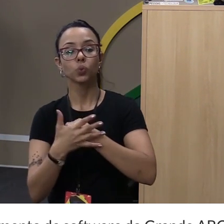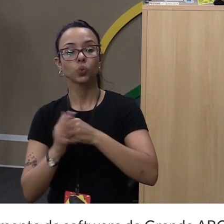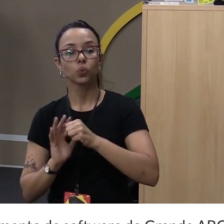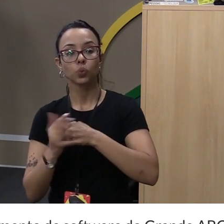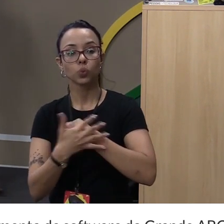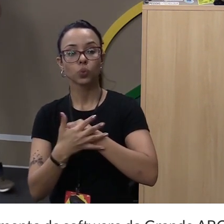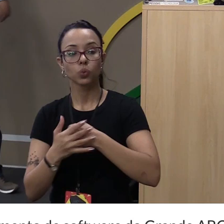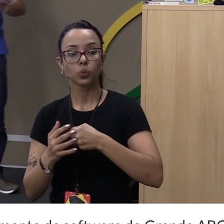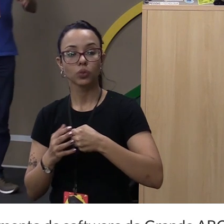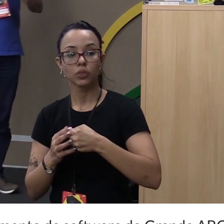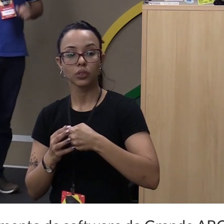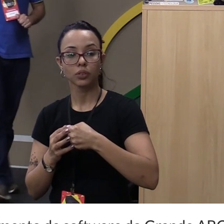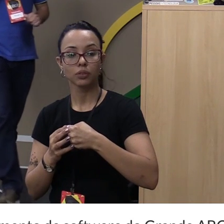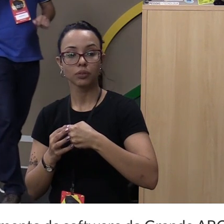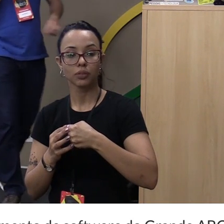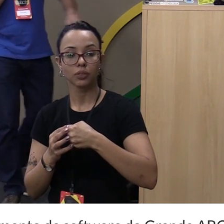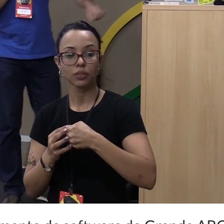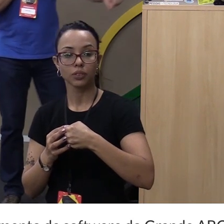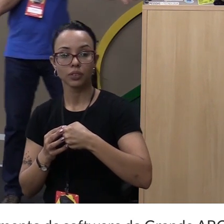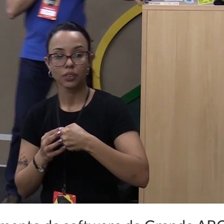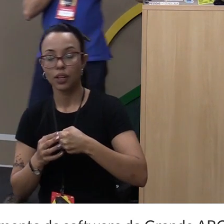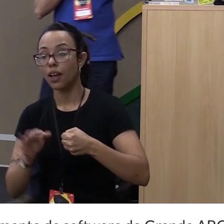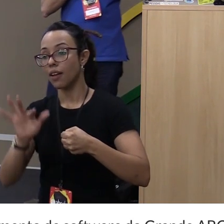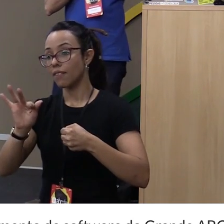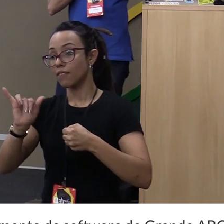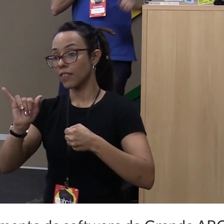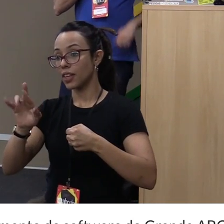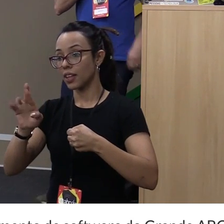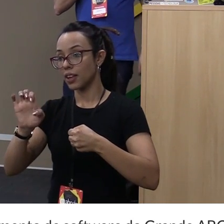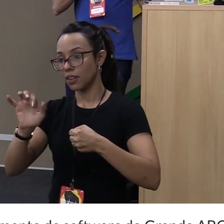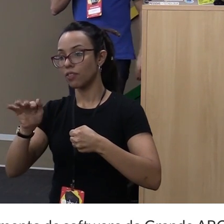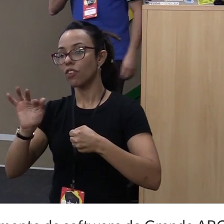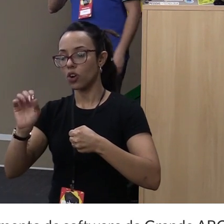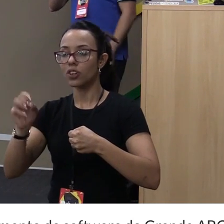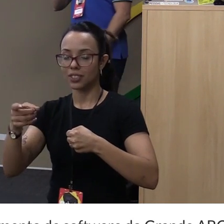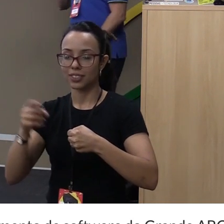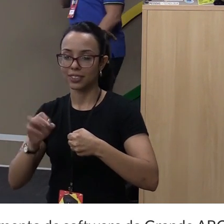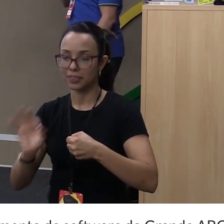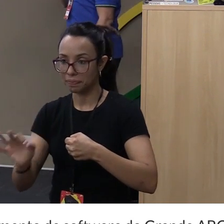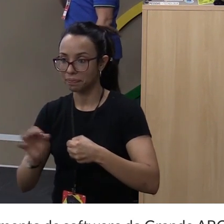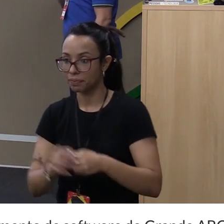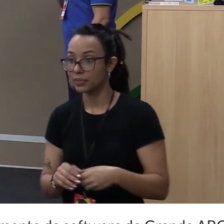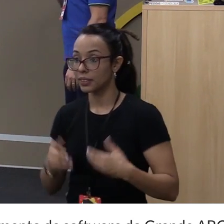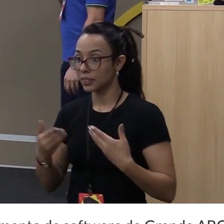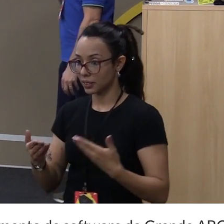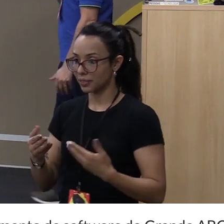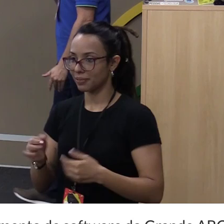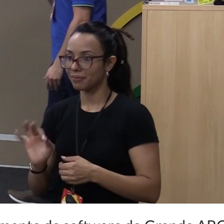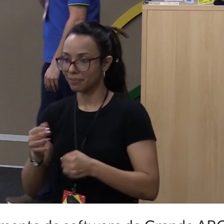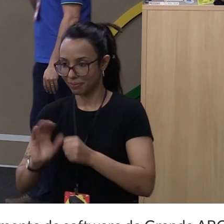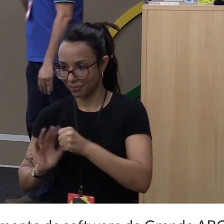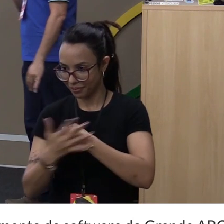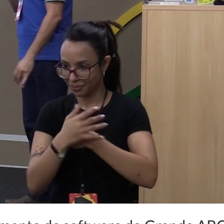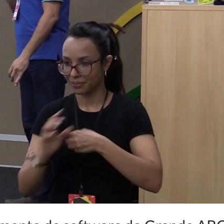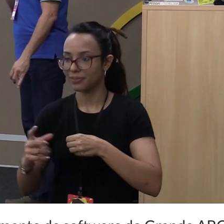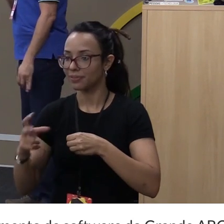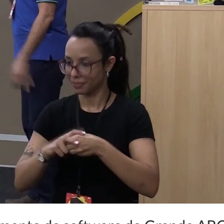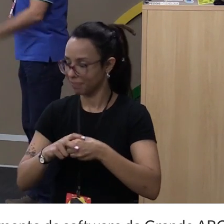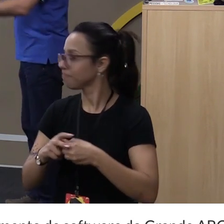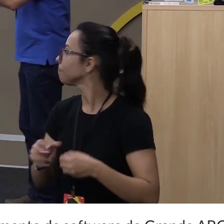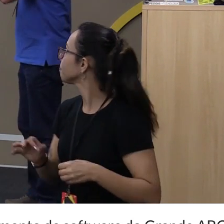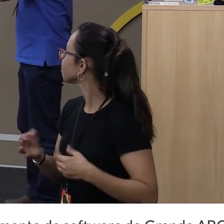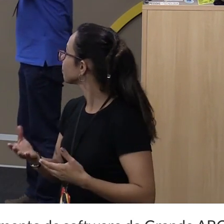Legal. Então, a partir disso que a gente vai trabalhar. Então, gente, código Python, importa a biblioteca request